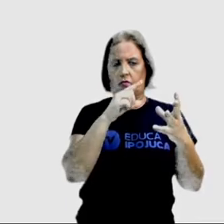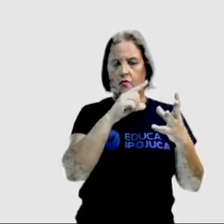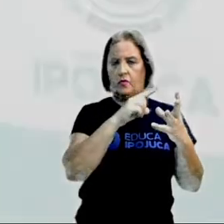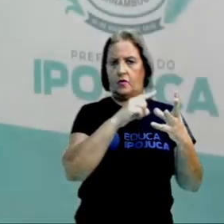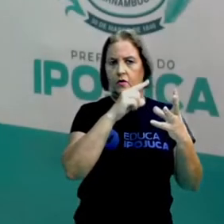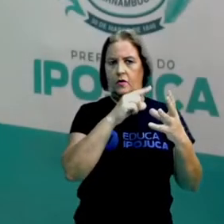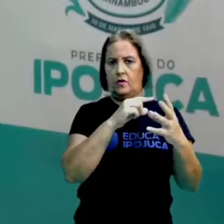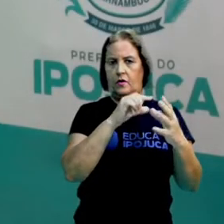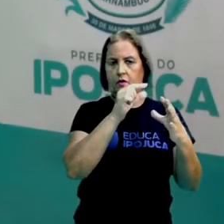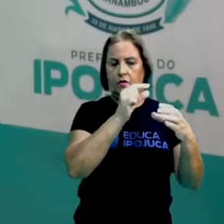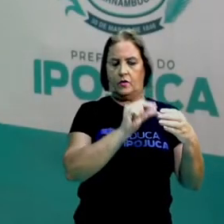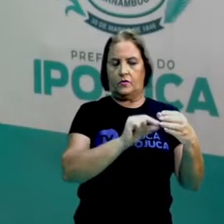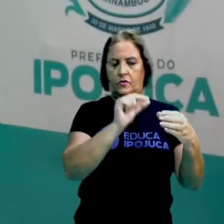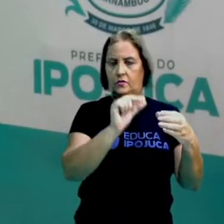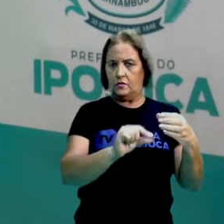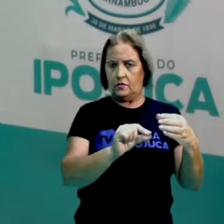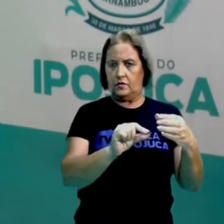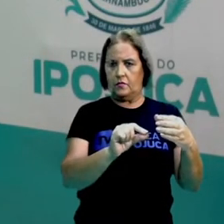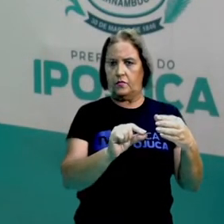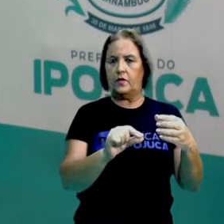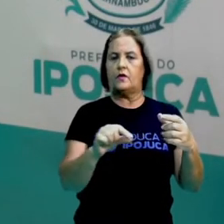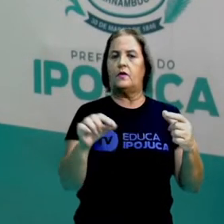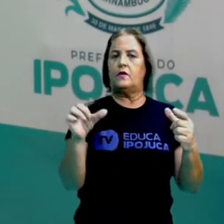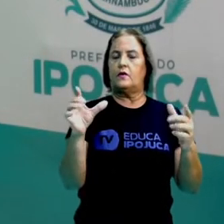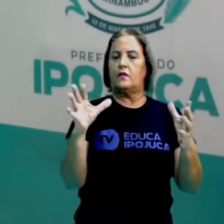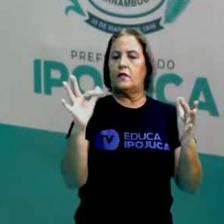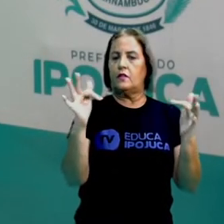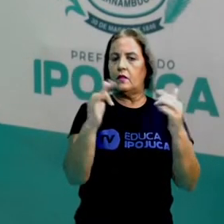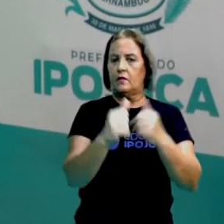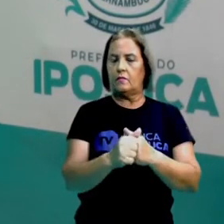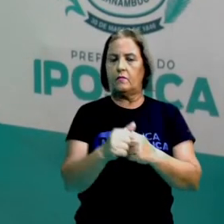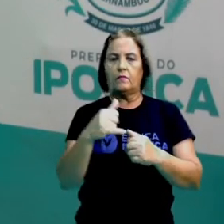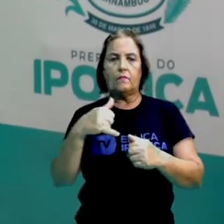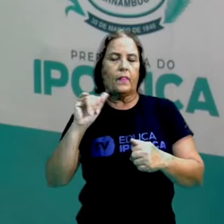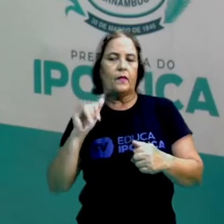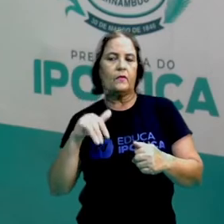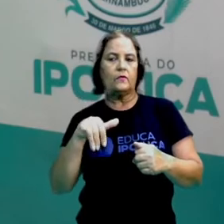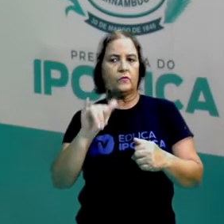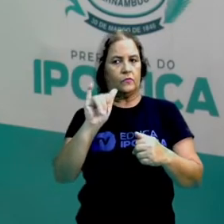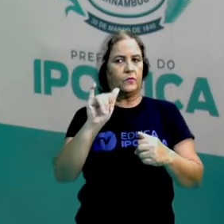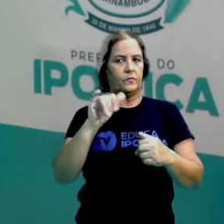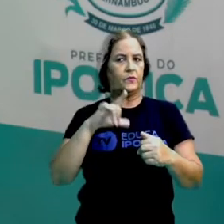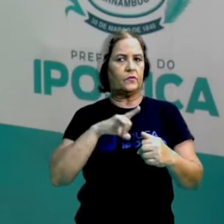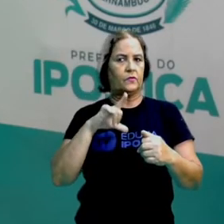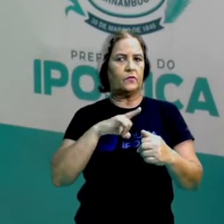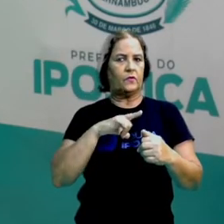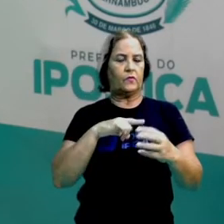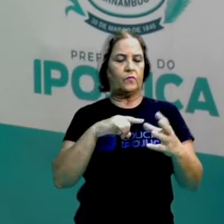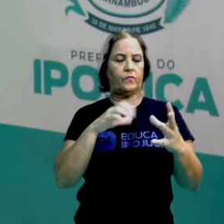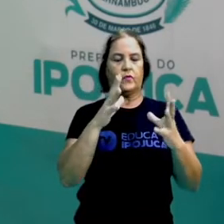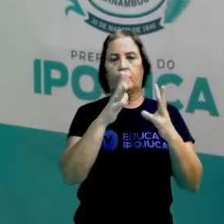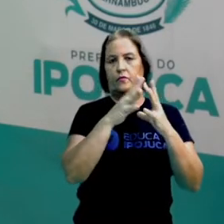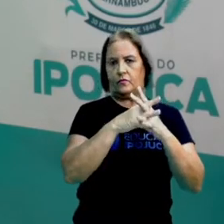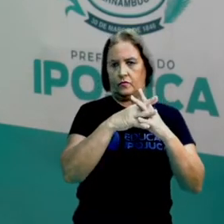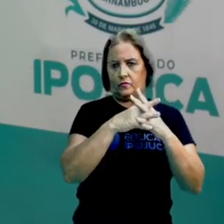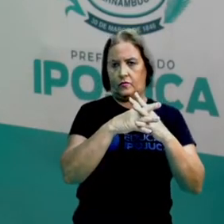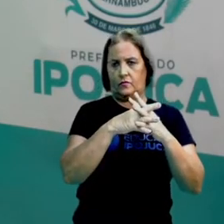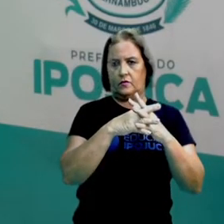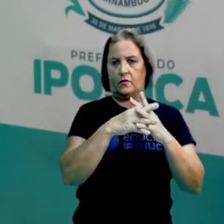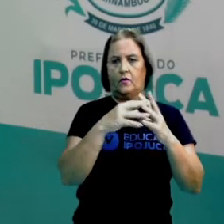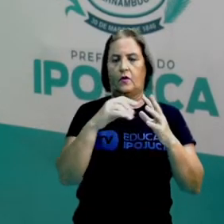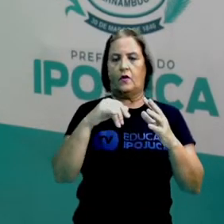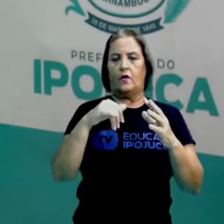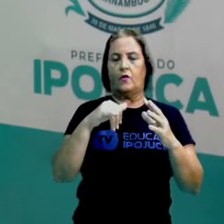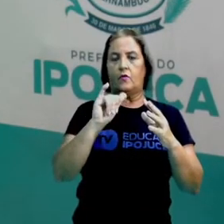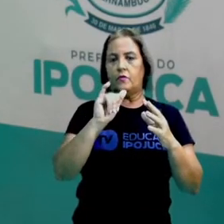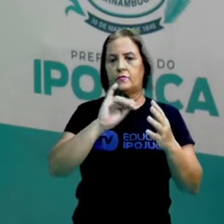precedido de consoante. Se antes do Y vier uma consoante, eu vou tirar o Y e